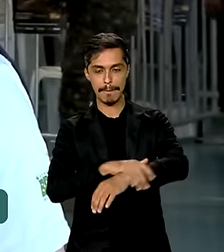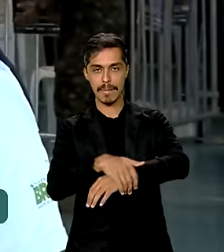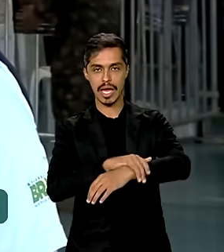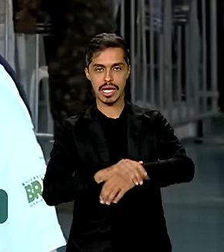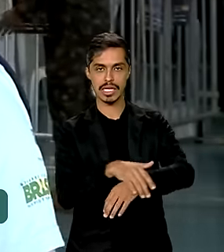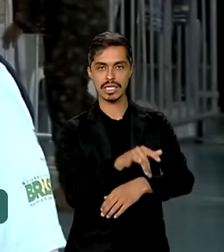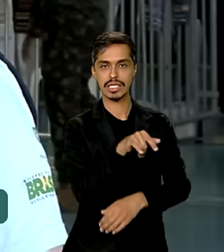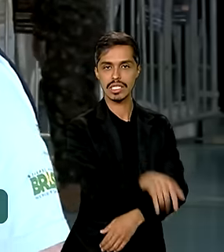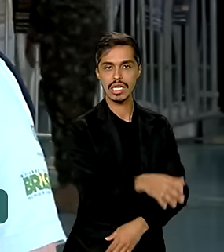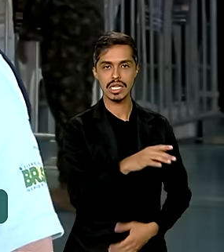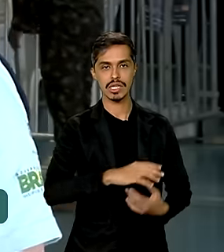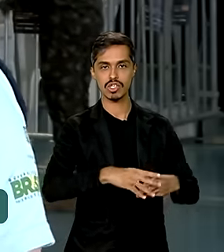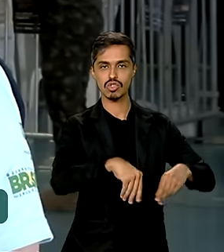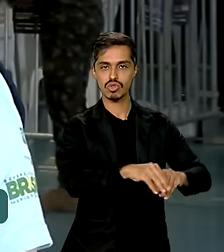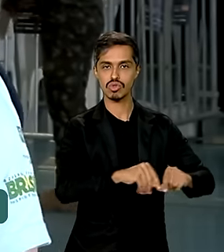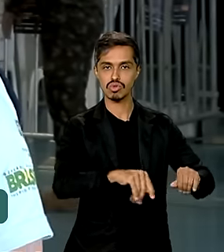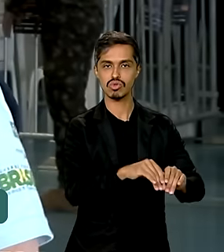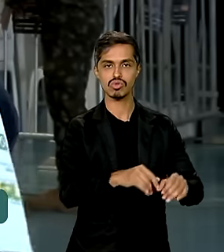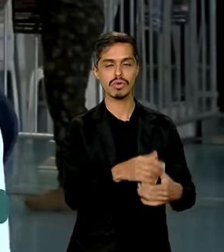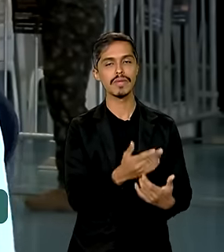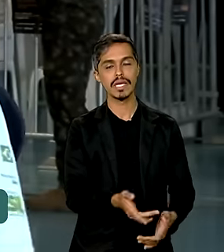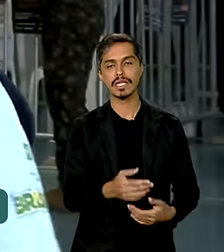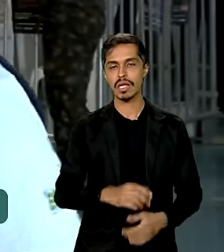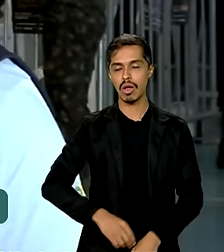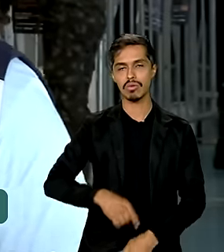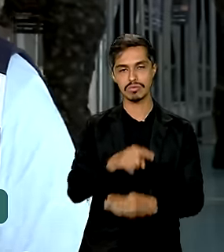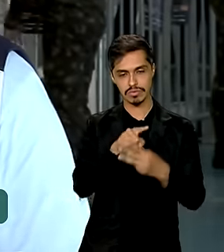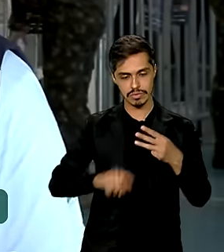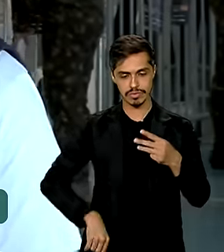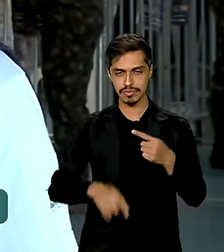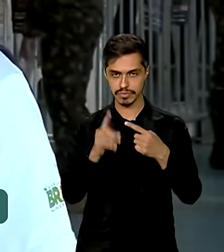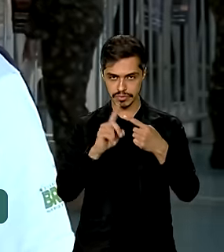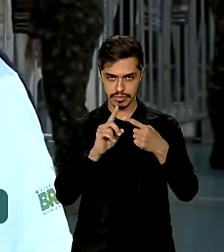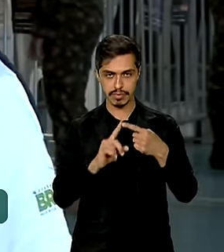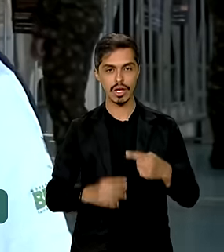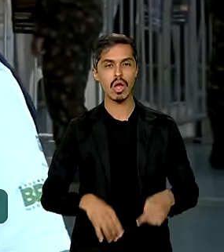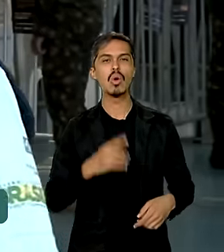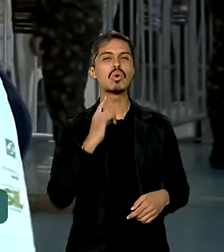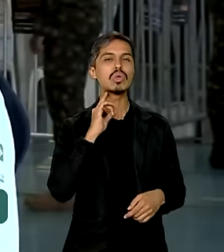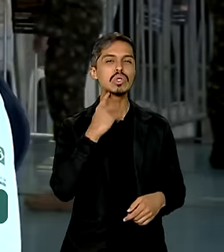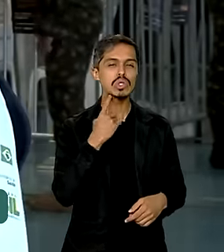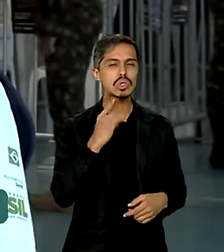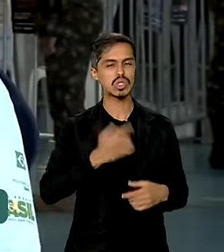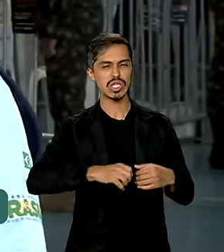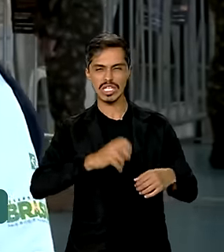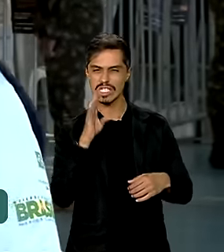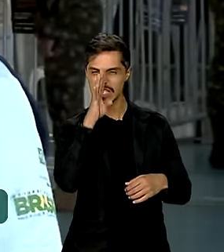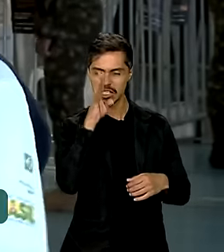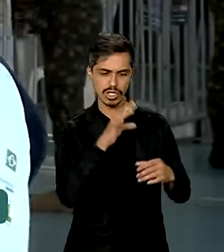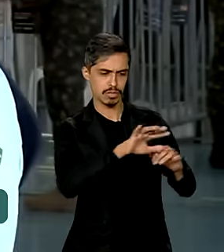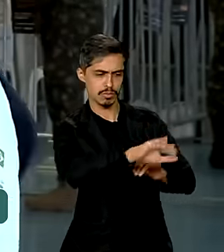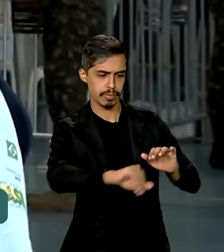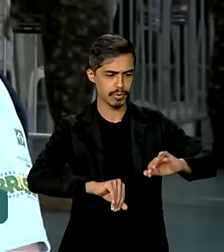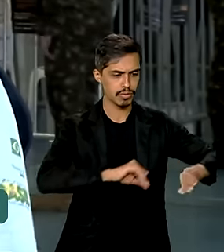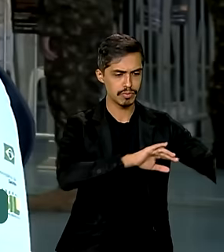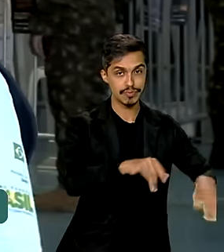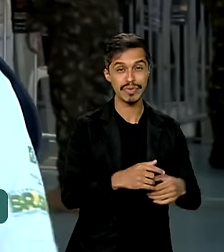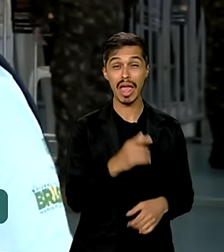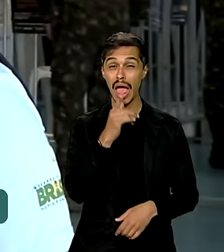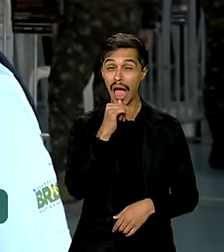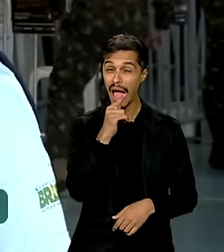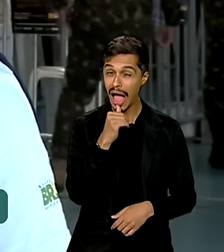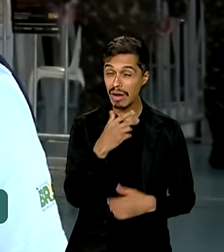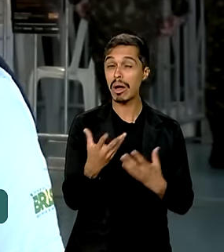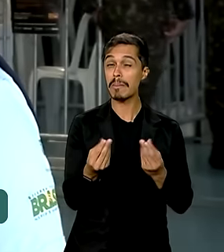E principalmente, são três passos de higiene. Retirar o excesso de sujidades. Um segundo passo, muita água,